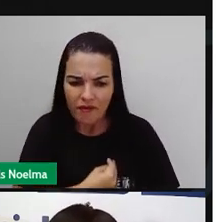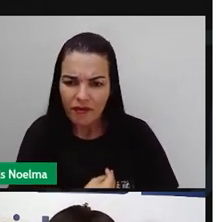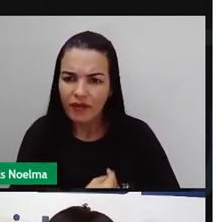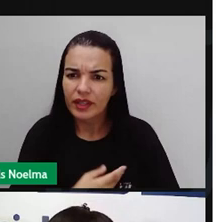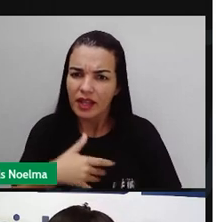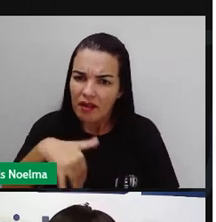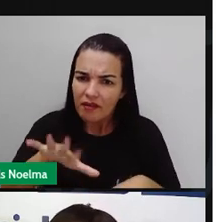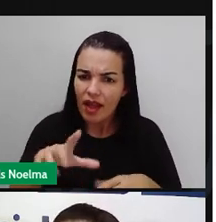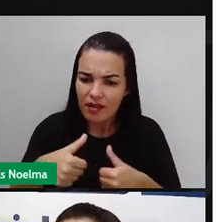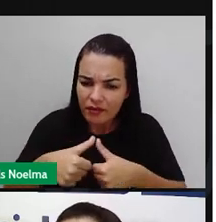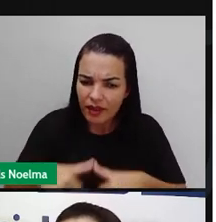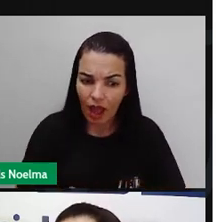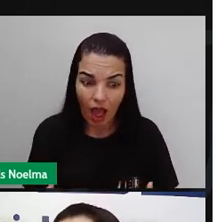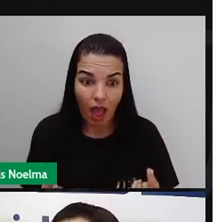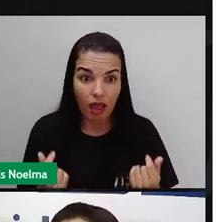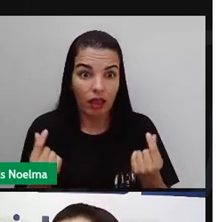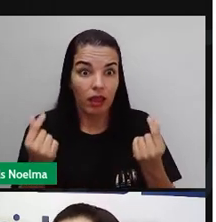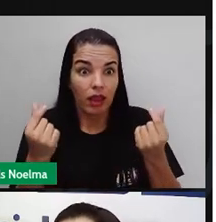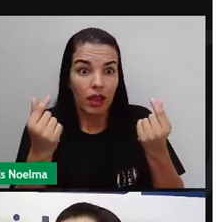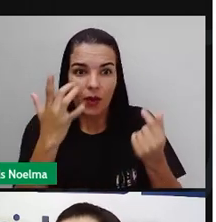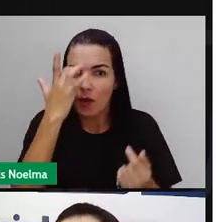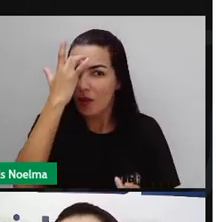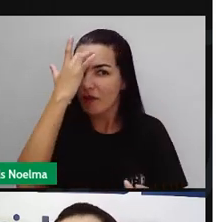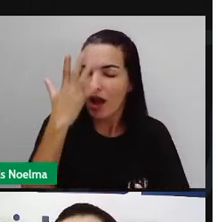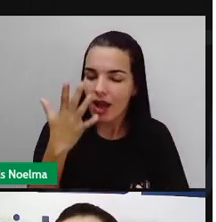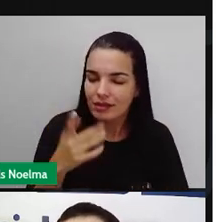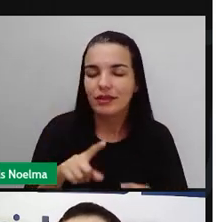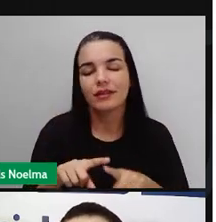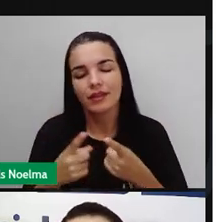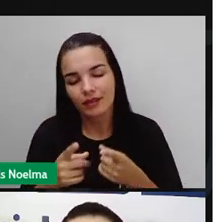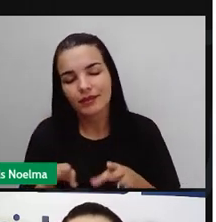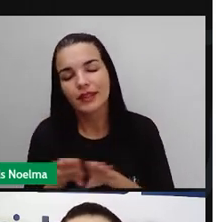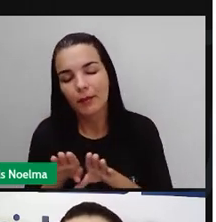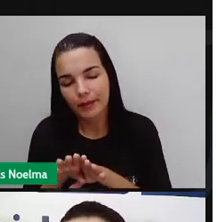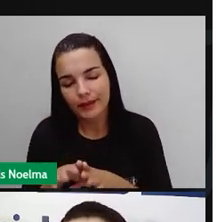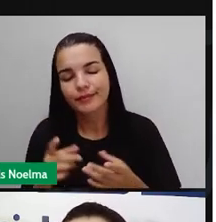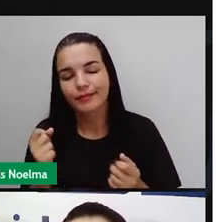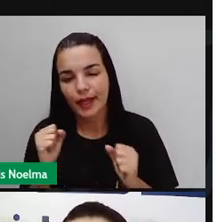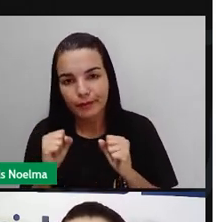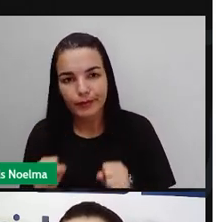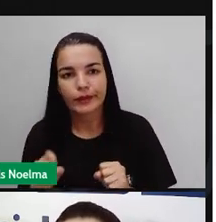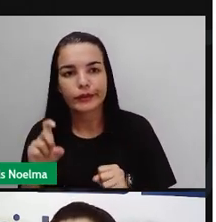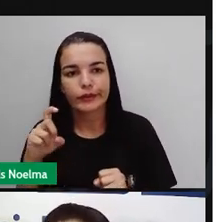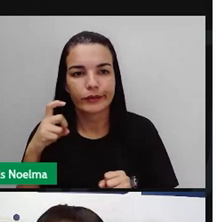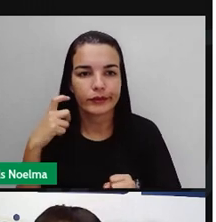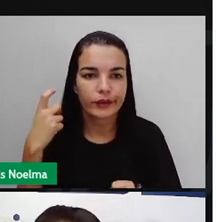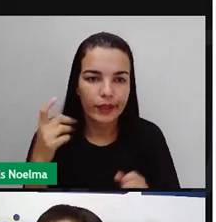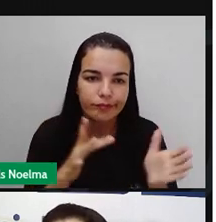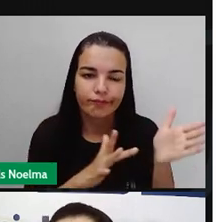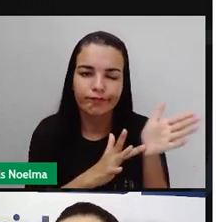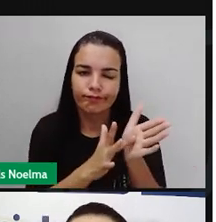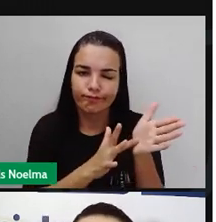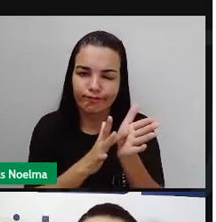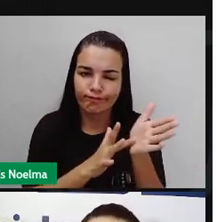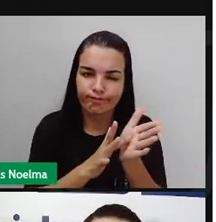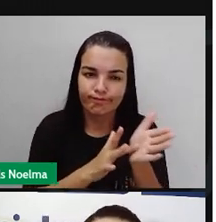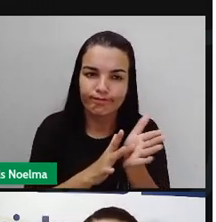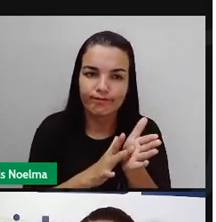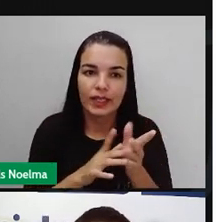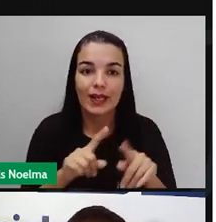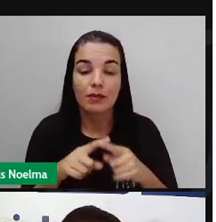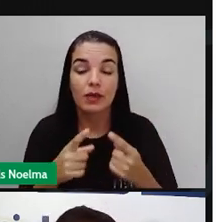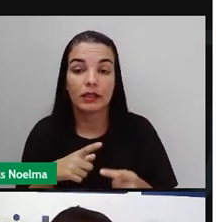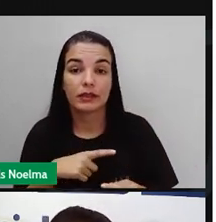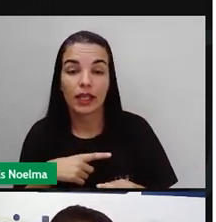enriquecer fácil, né? É uma forma também de fazer com que ele busque migrar de um local para outro. A questão de